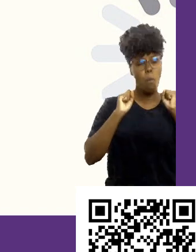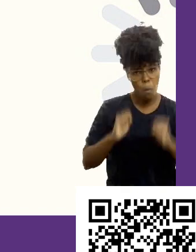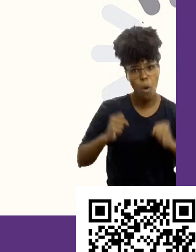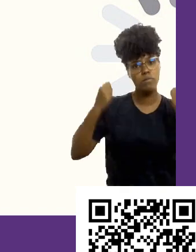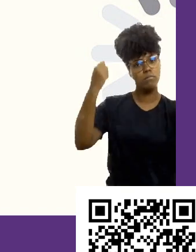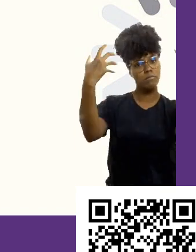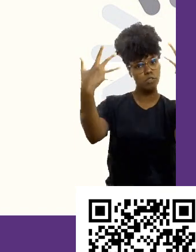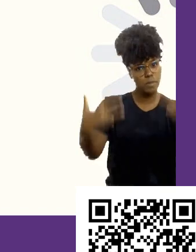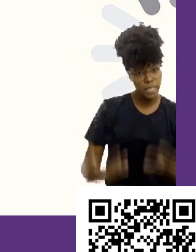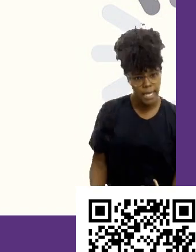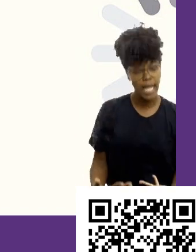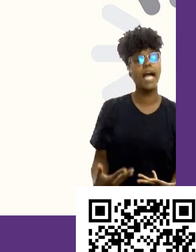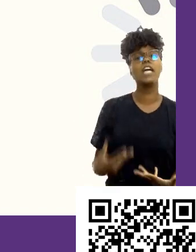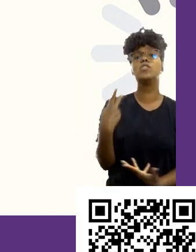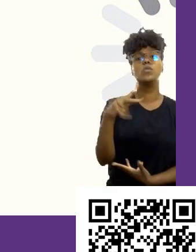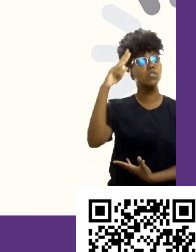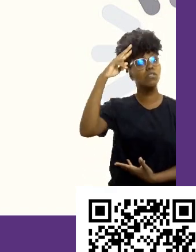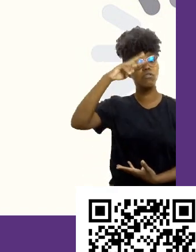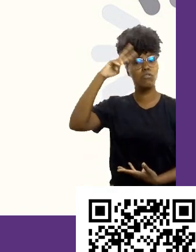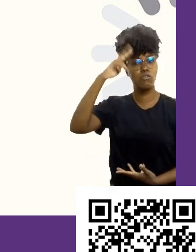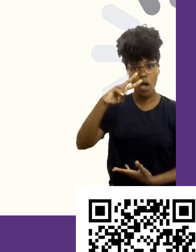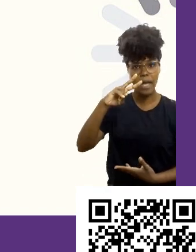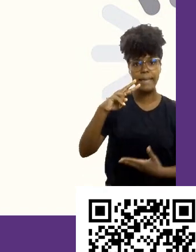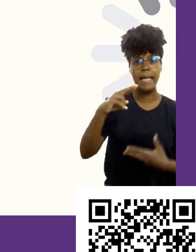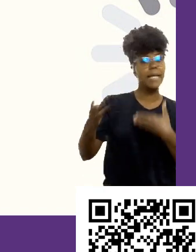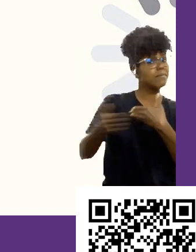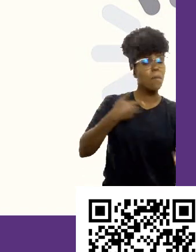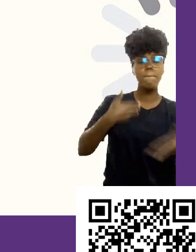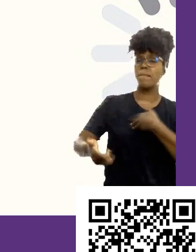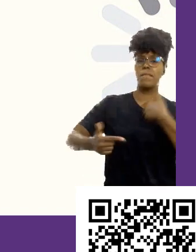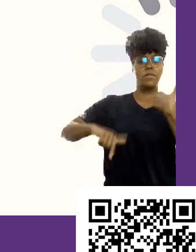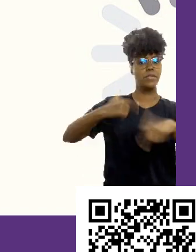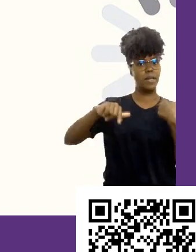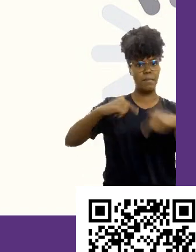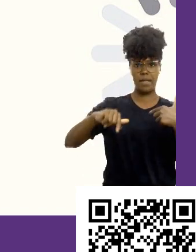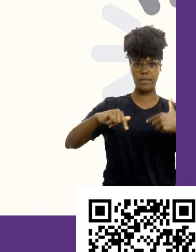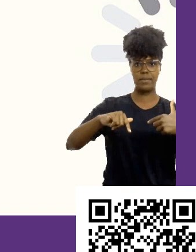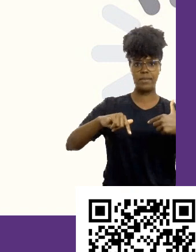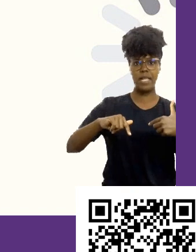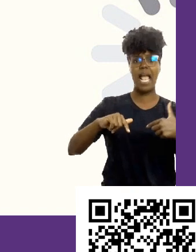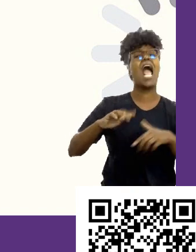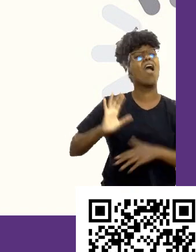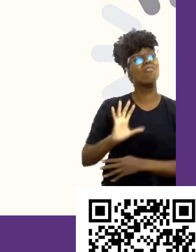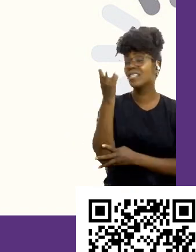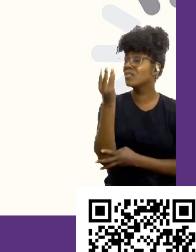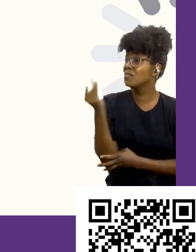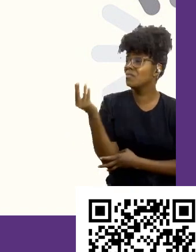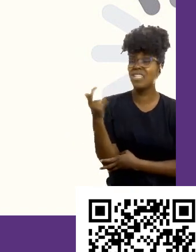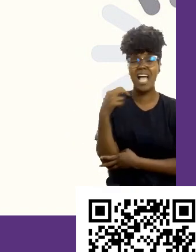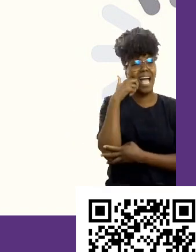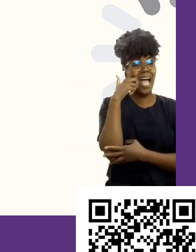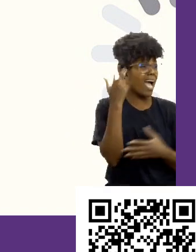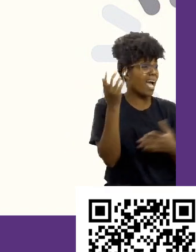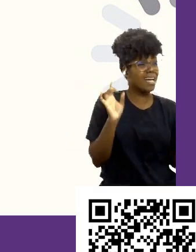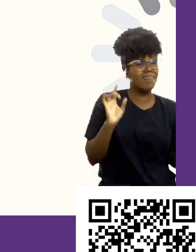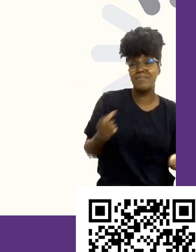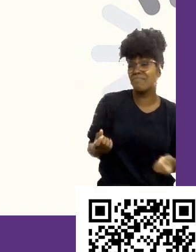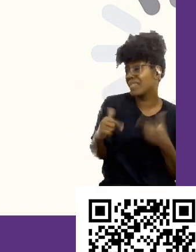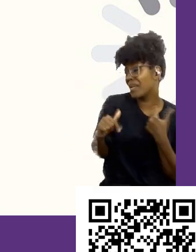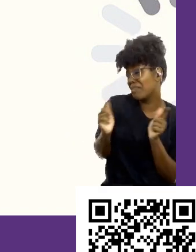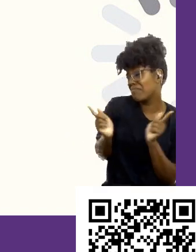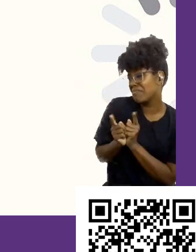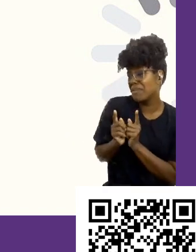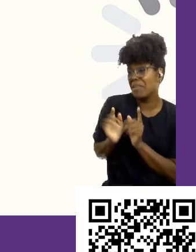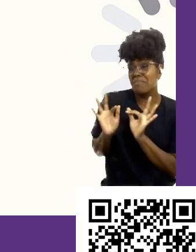fala, ou para a sua narrativa, nenhum tipo de trabalho. Eu vejo que isso acontece. Mas, Mariana, foi só um bico no final de semana? Foi